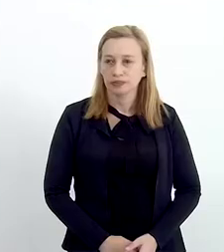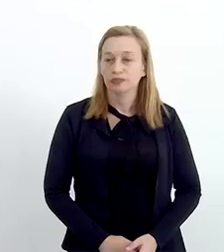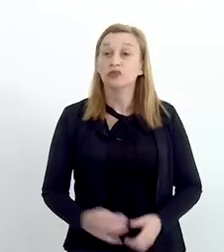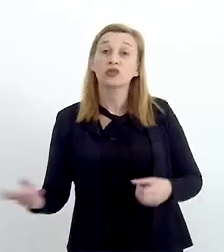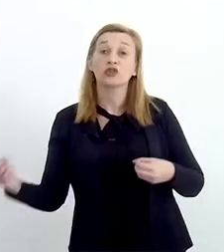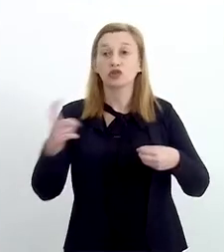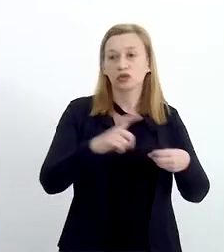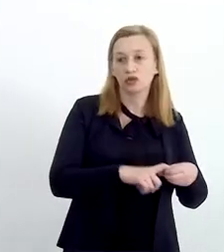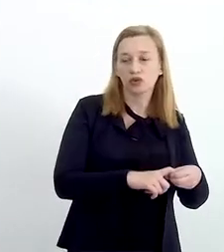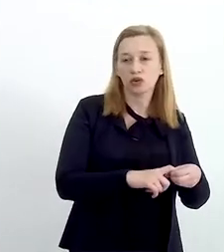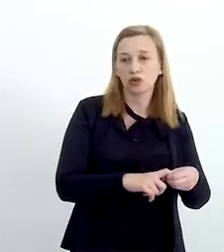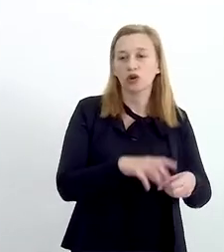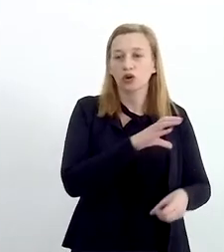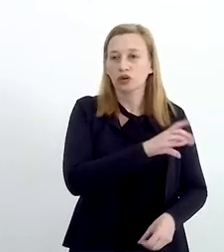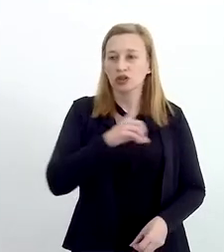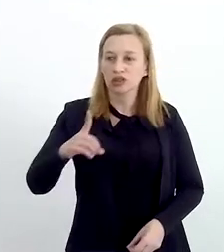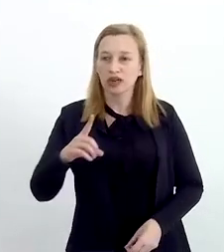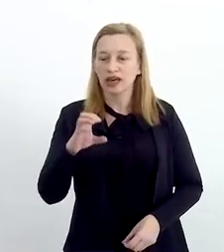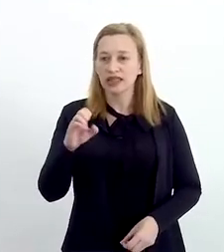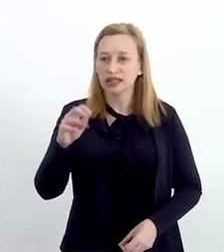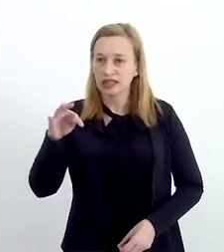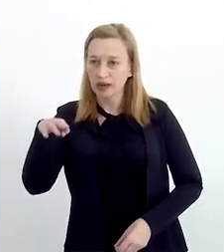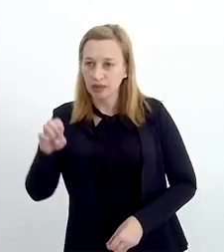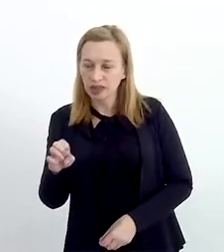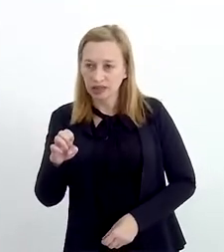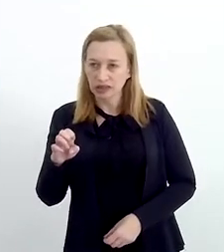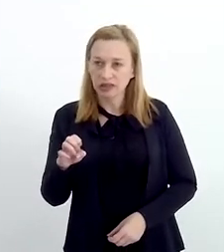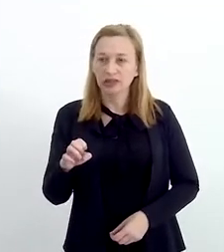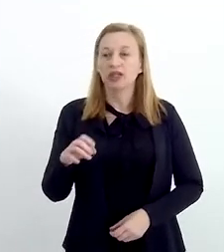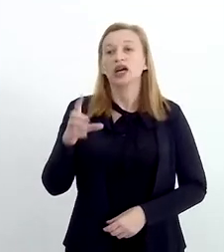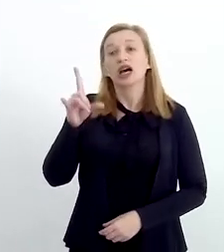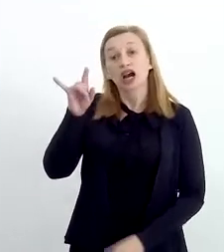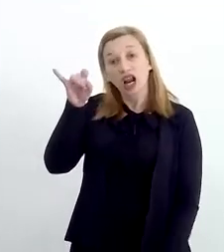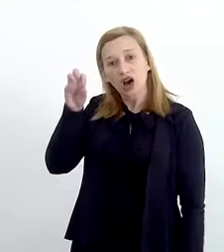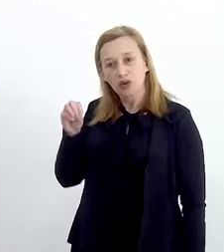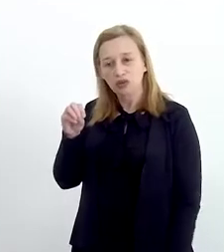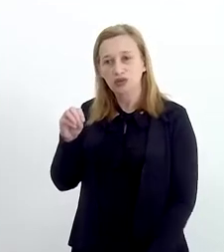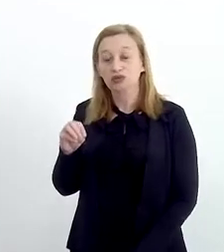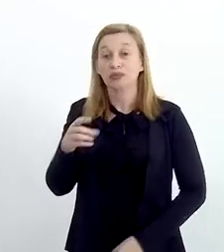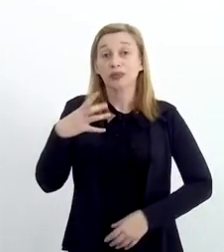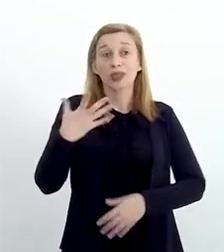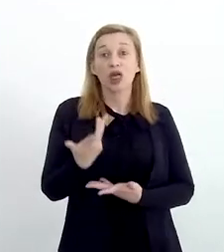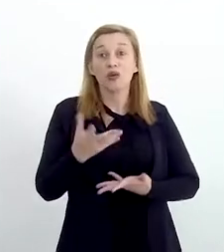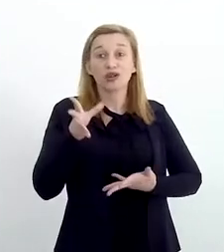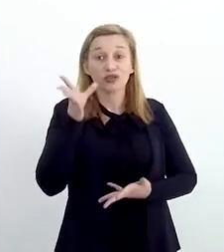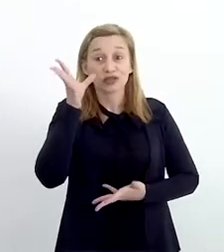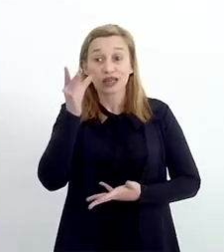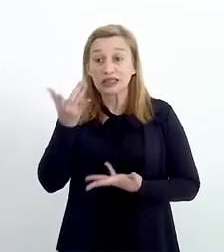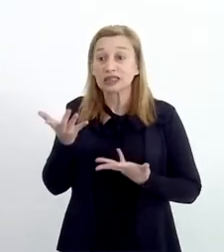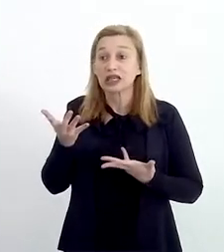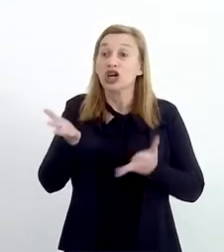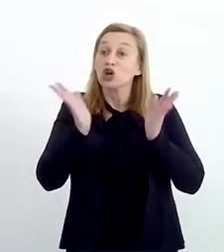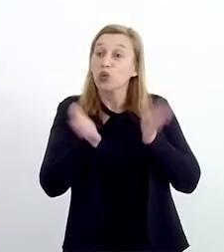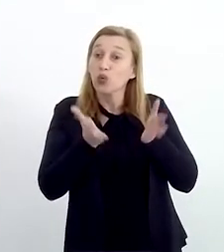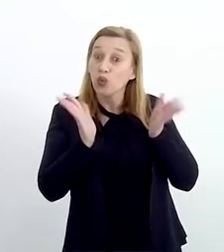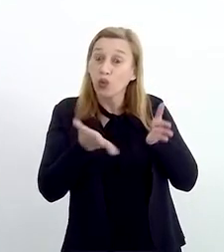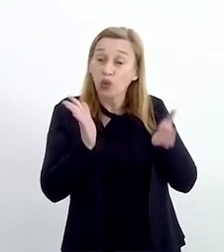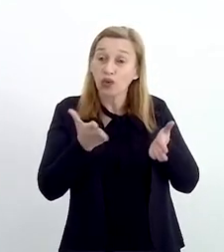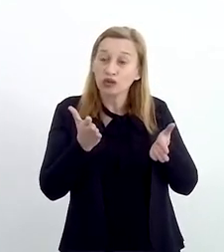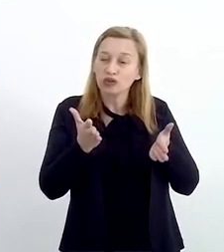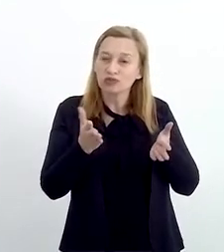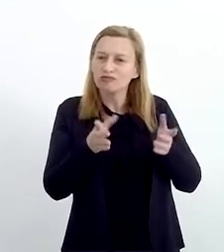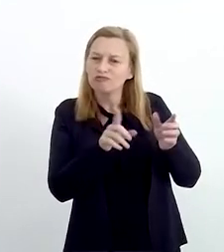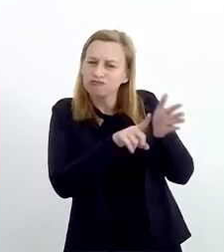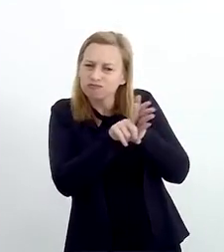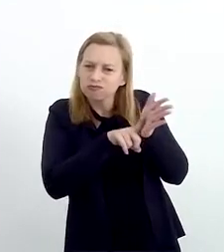Estamos de volta com o coordenador da startup Reciclotron, Cláudio Fernandes. O que eu interessante é que hoje, quando